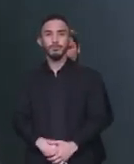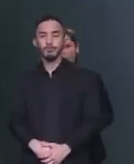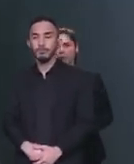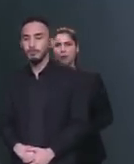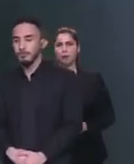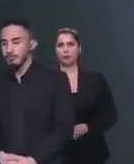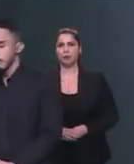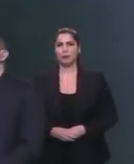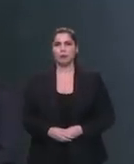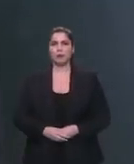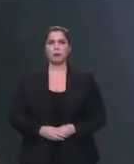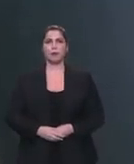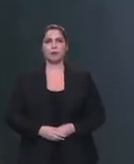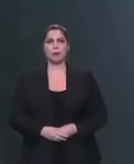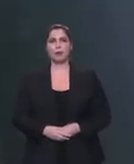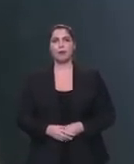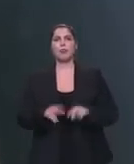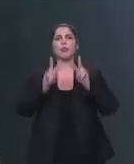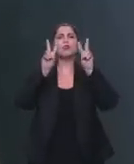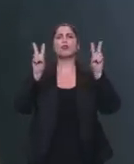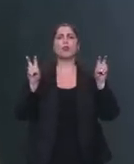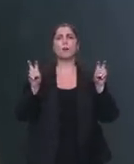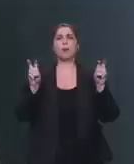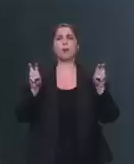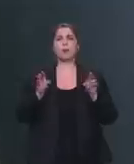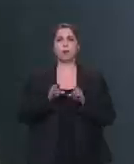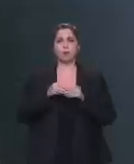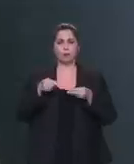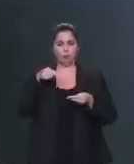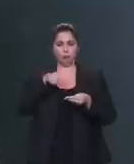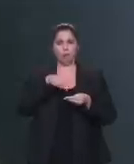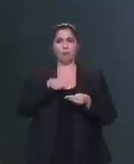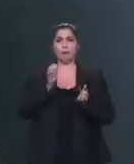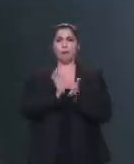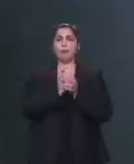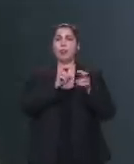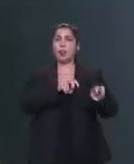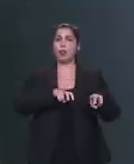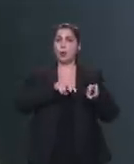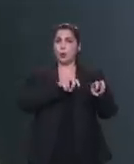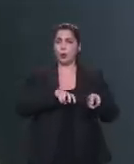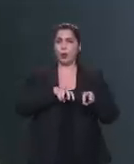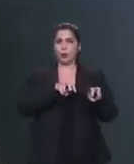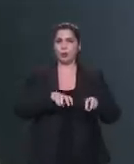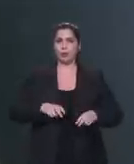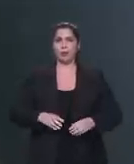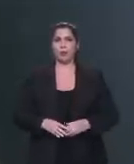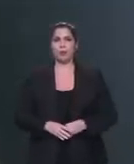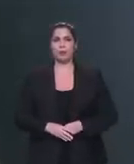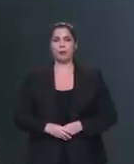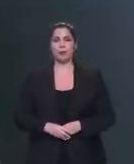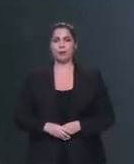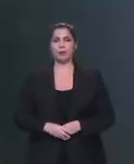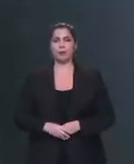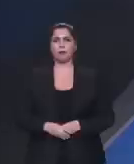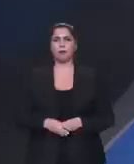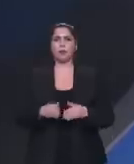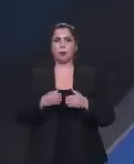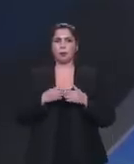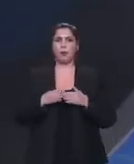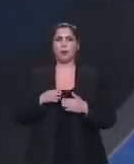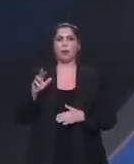sobre o tema que eu vou sortear agora, a agricultura. Por favor, candidato Lula,